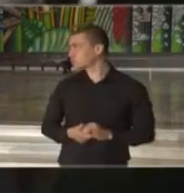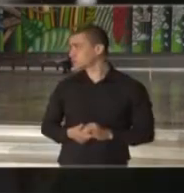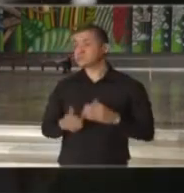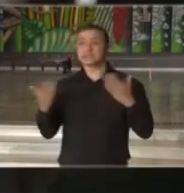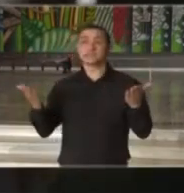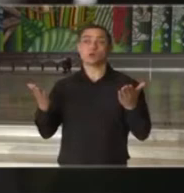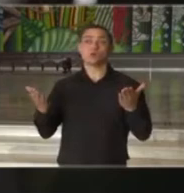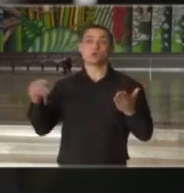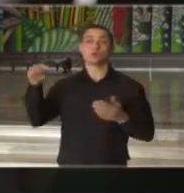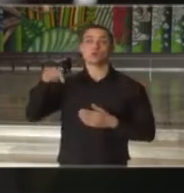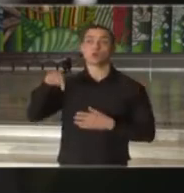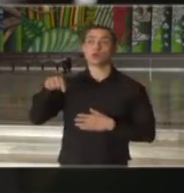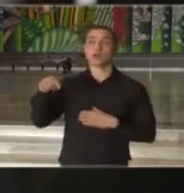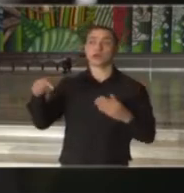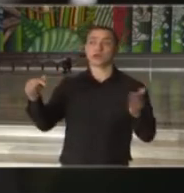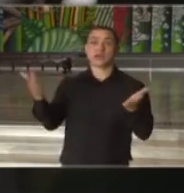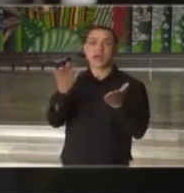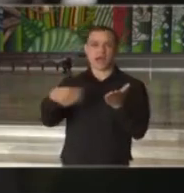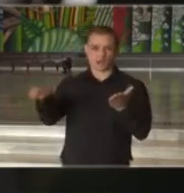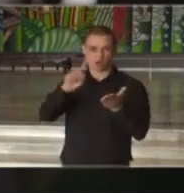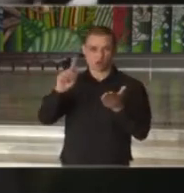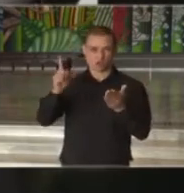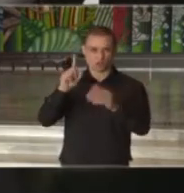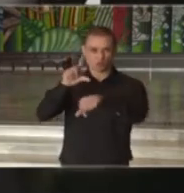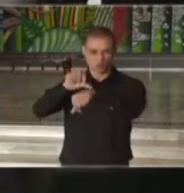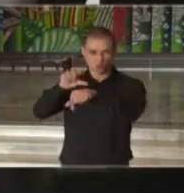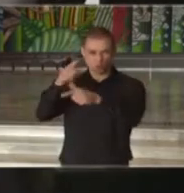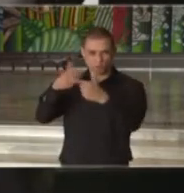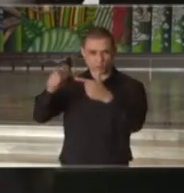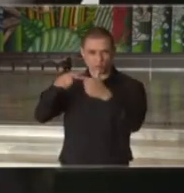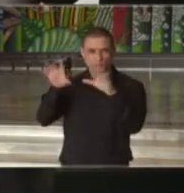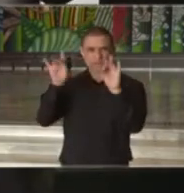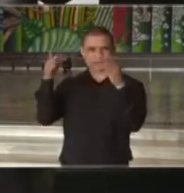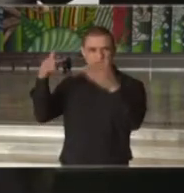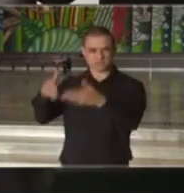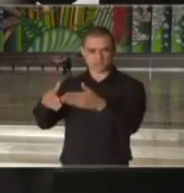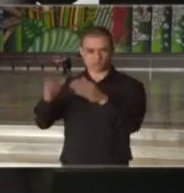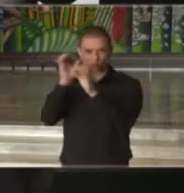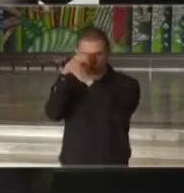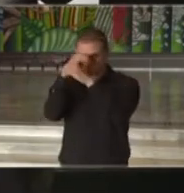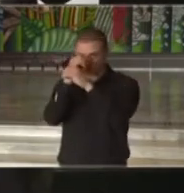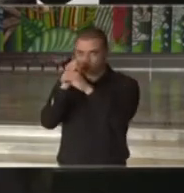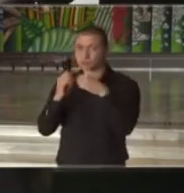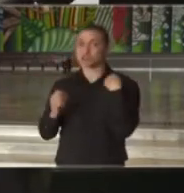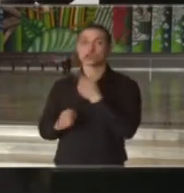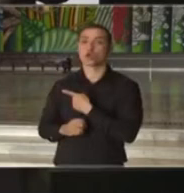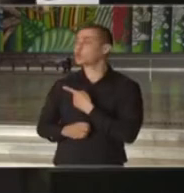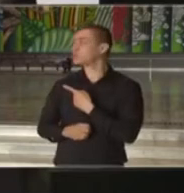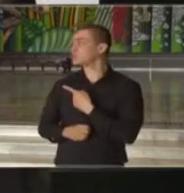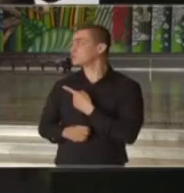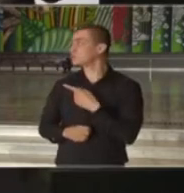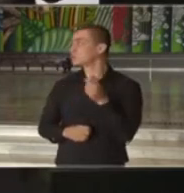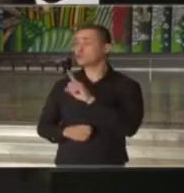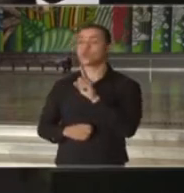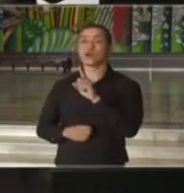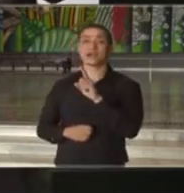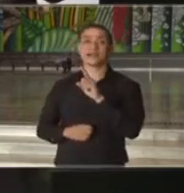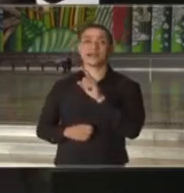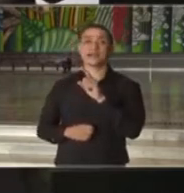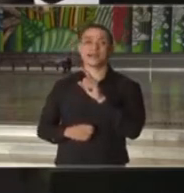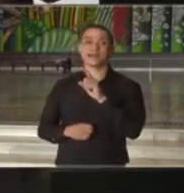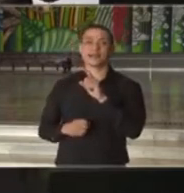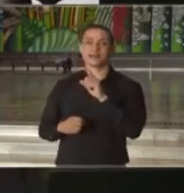A partir de uma questão específica do exame, que nós vamos colocar os serviços